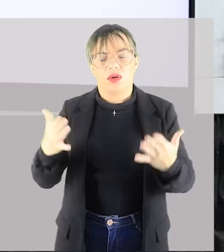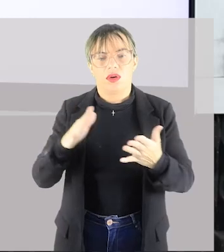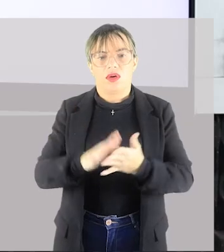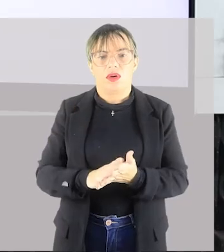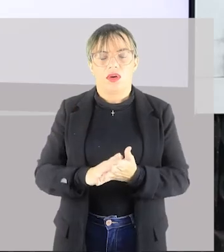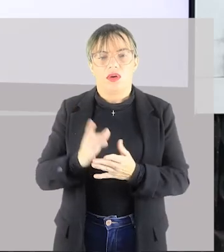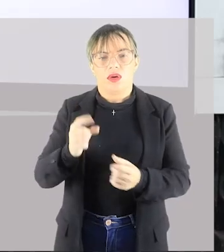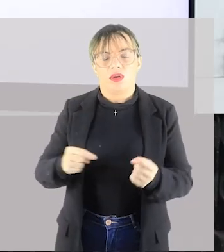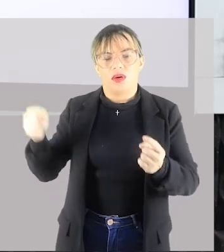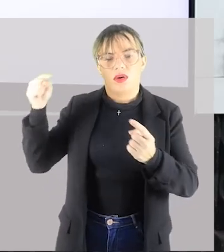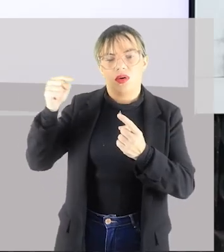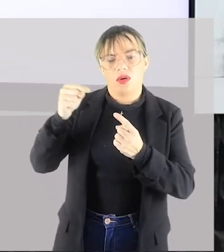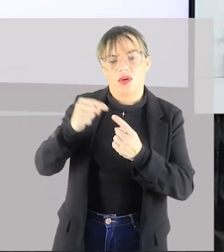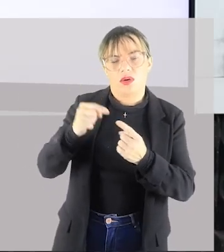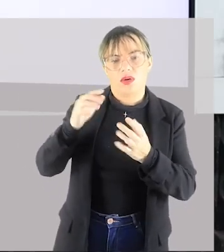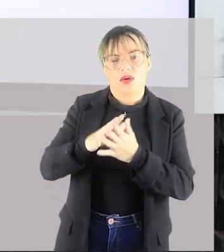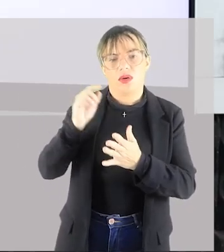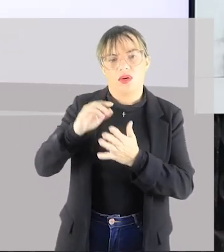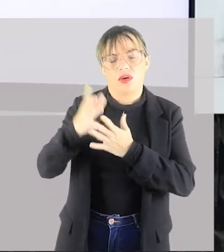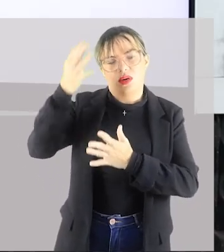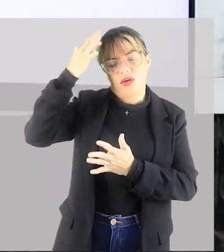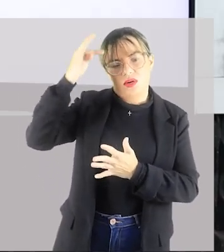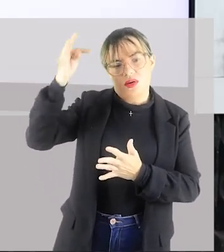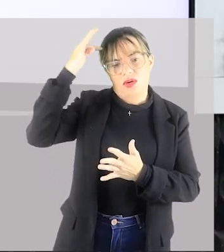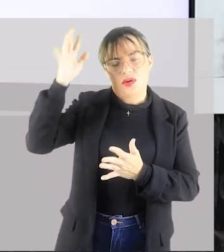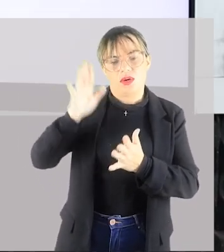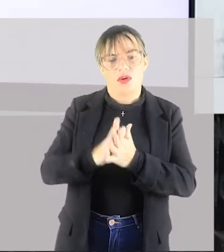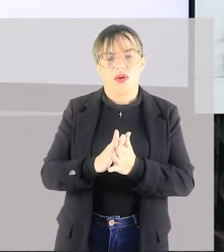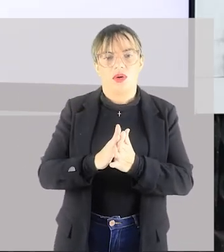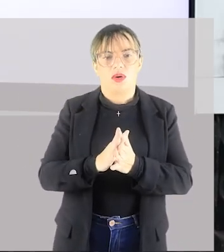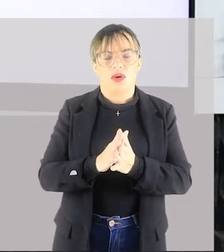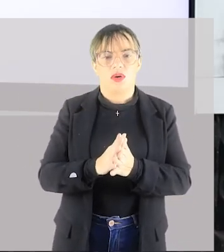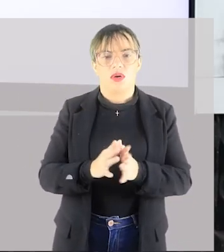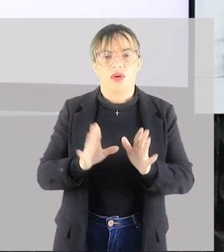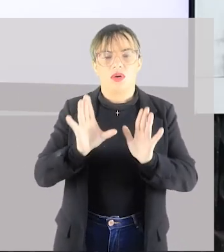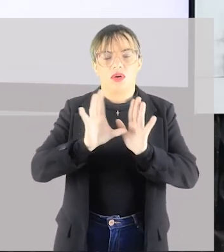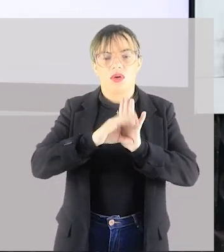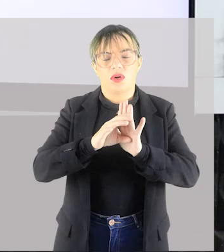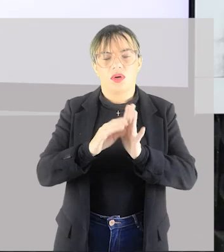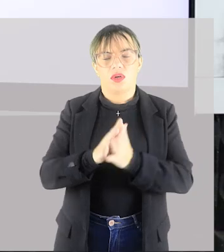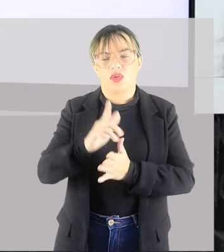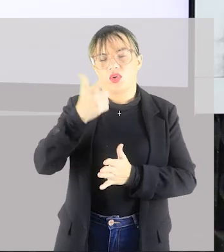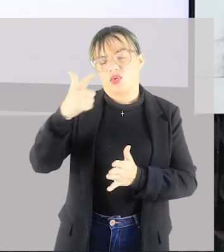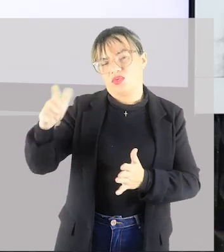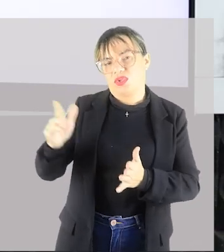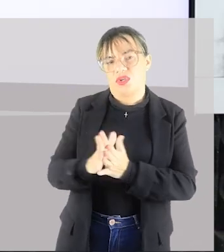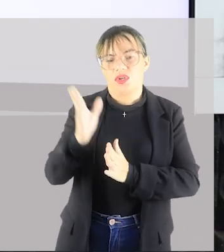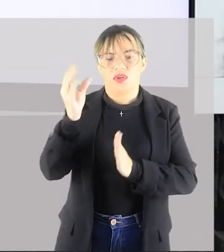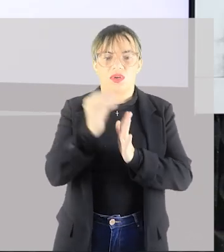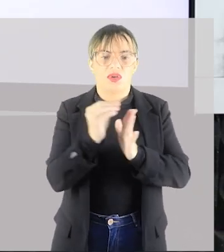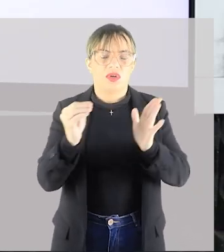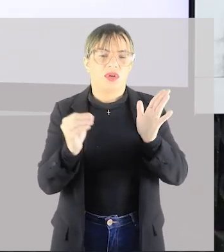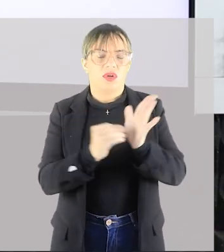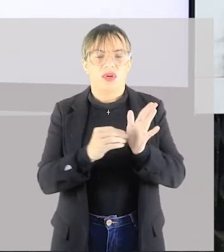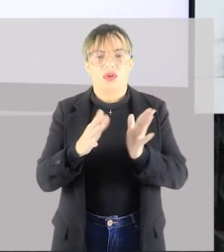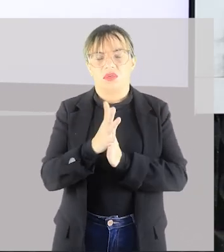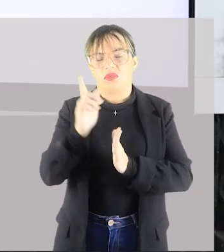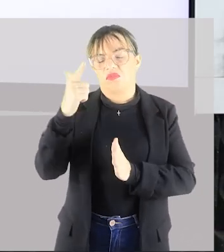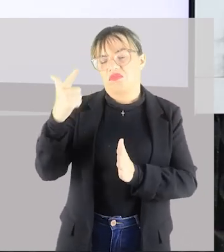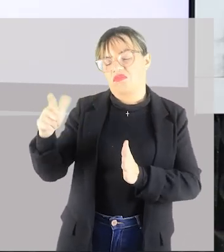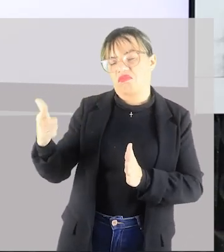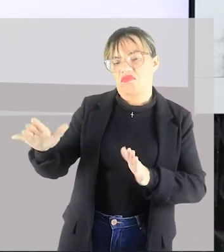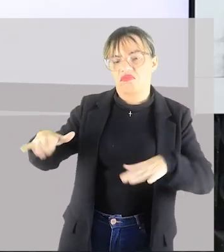designados por muitos teóricos como sem conteúdos, produtos onde não vão gerar